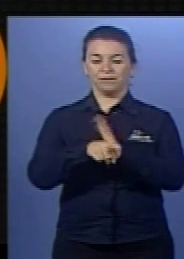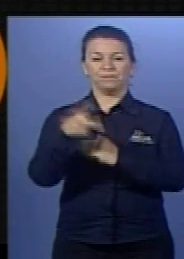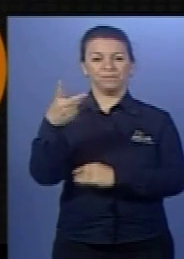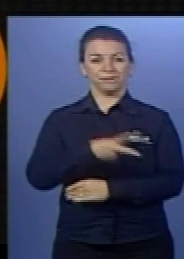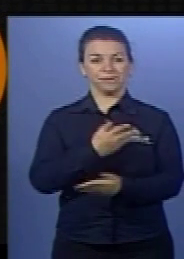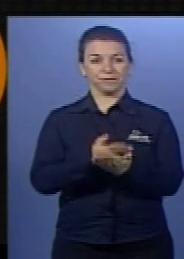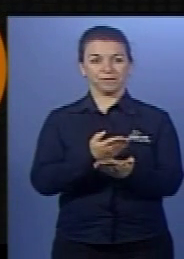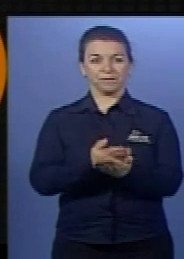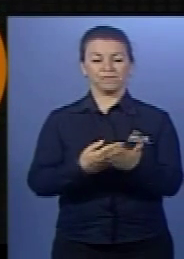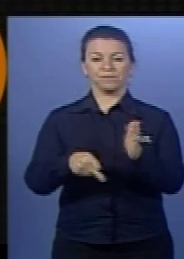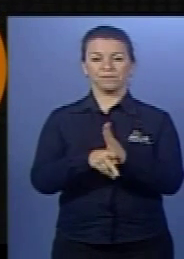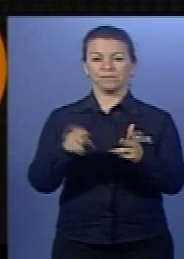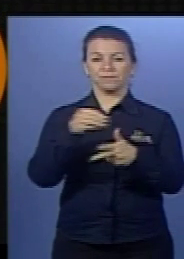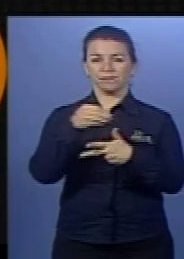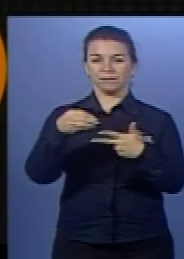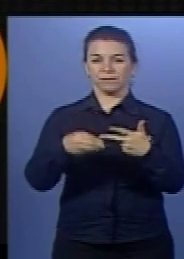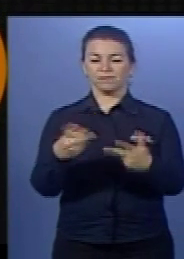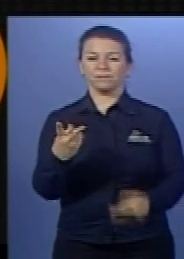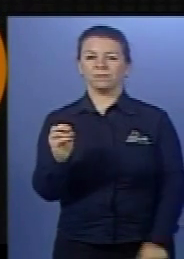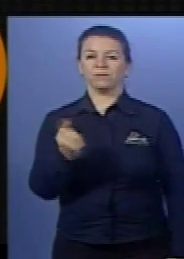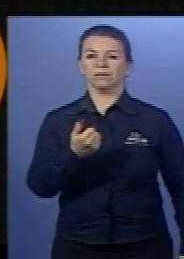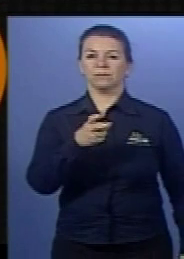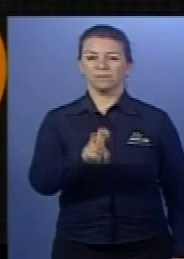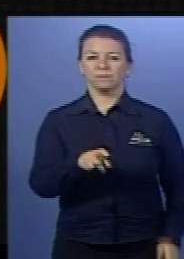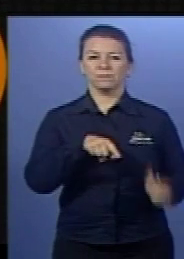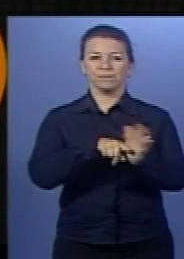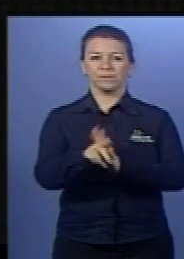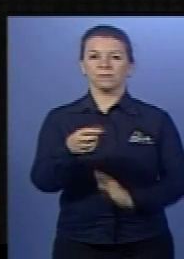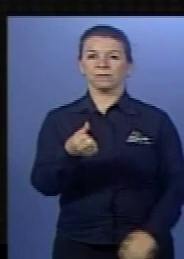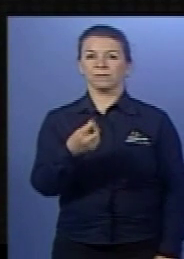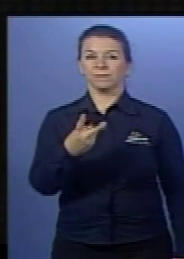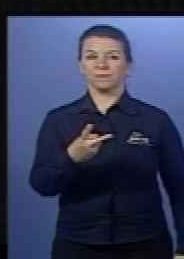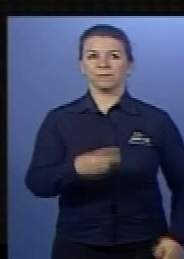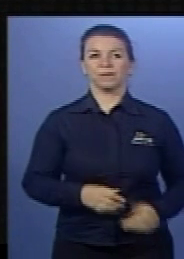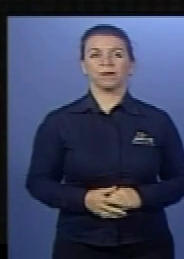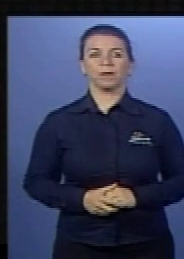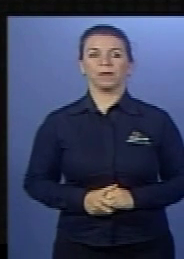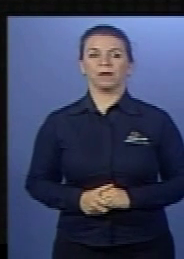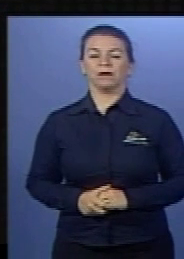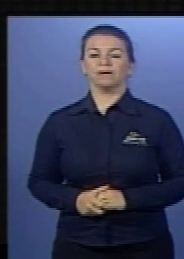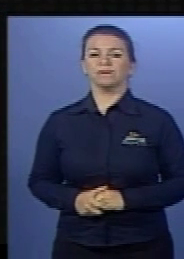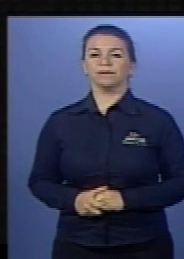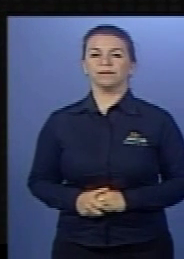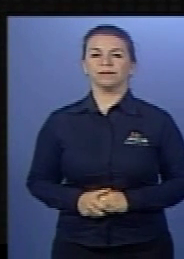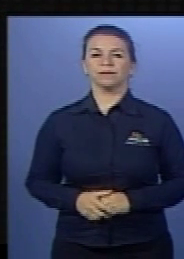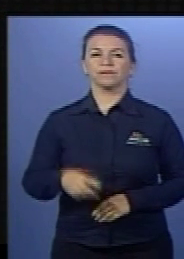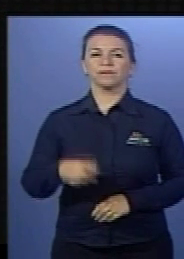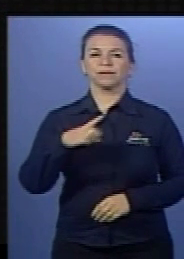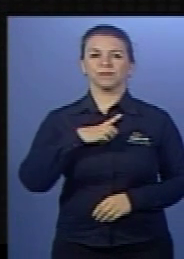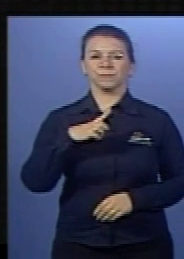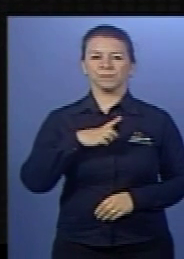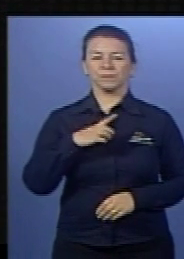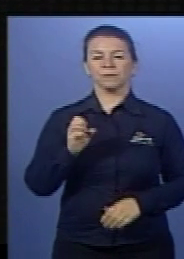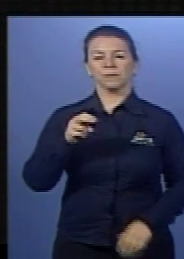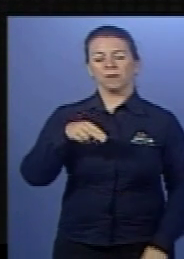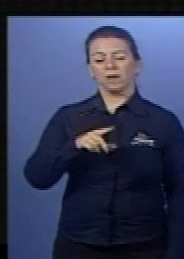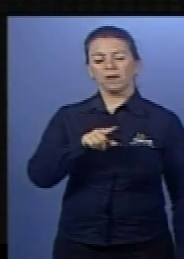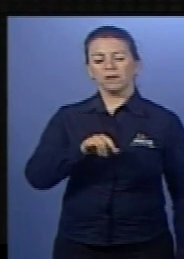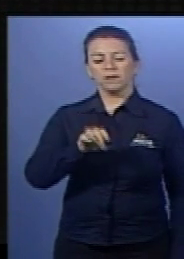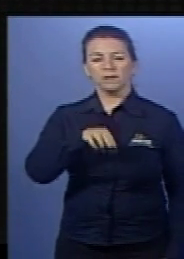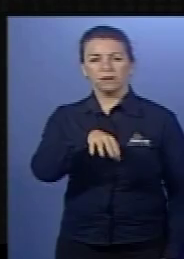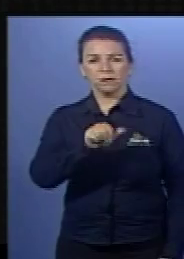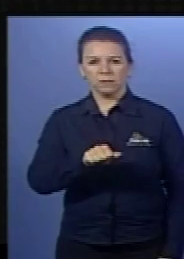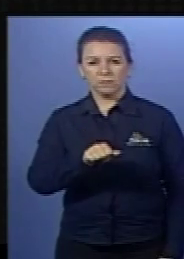Ó, Enem 2015, questão 62. Acompanhe comigo lá. Uma enzima foi retirada.